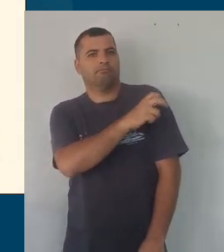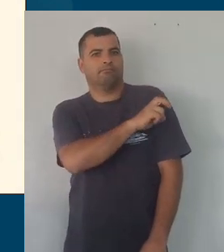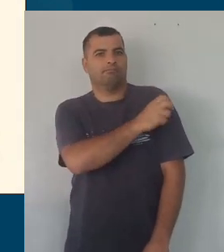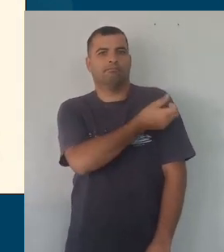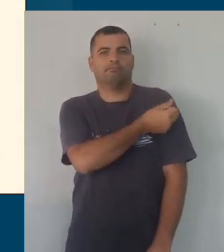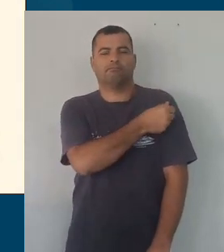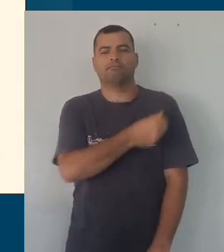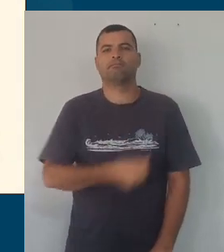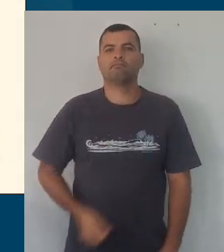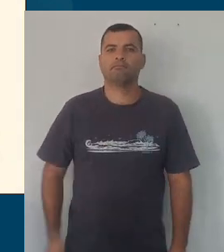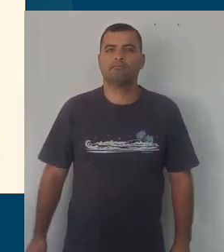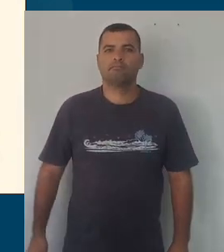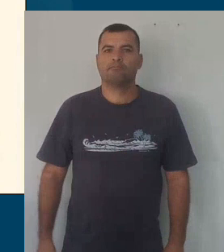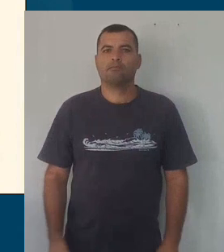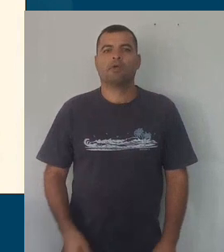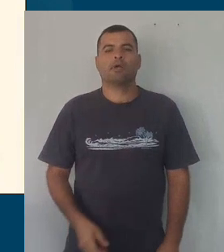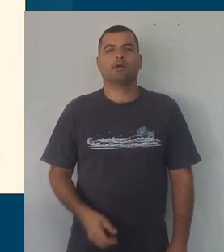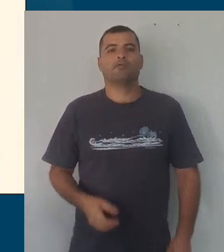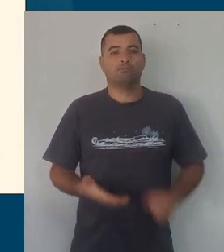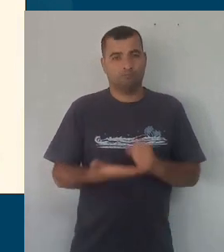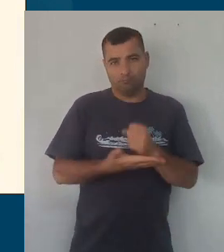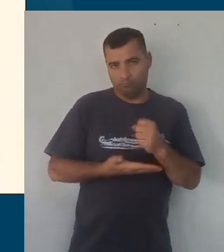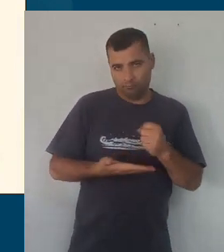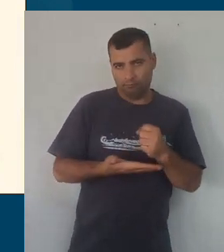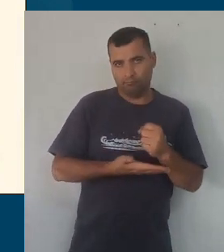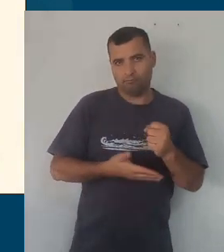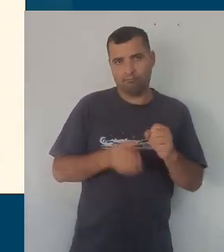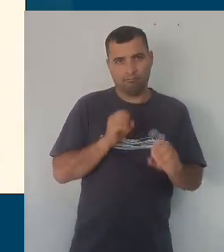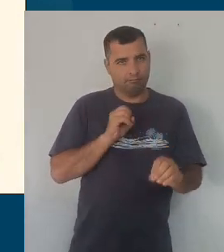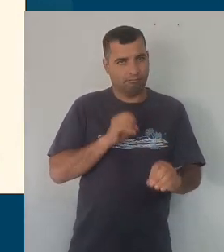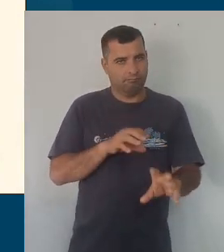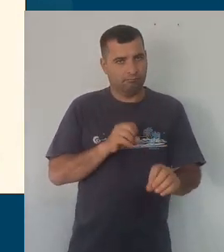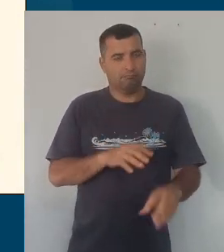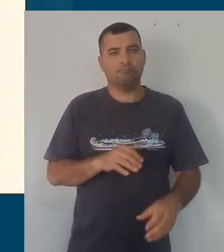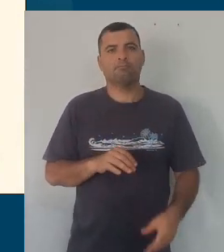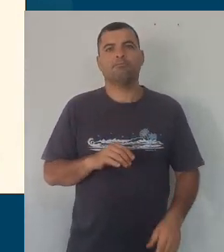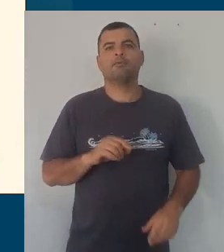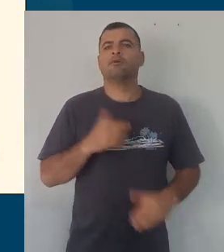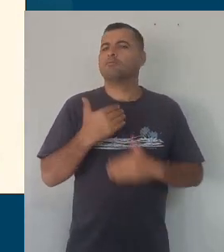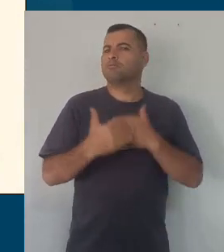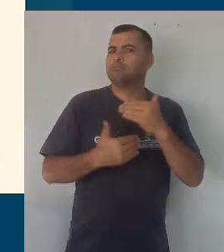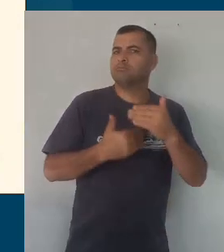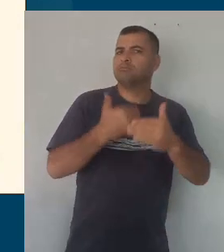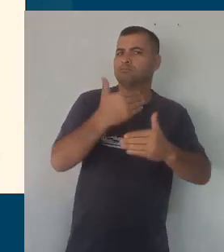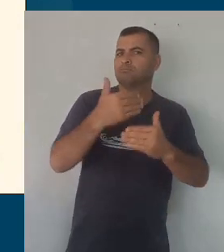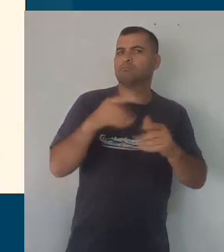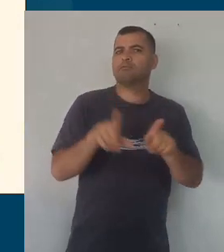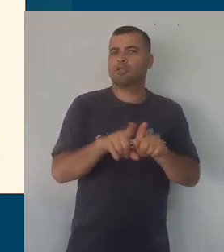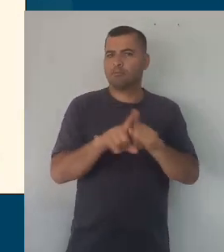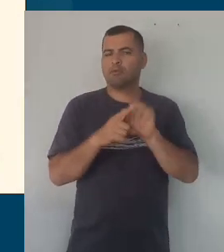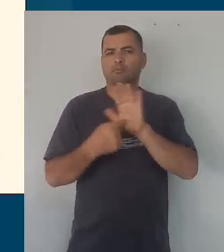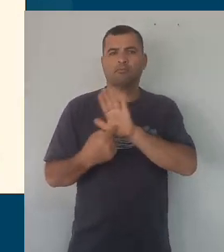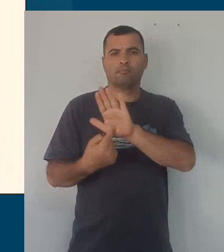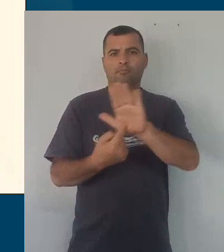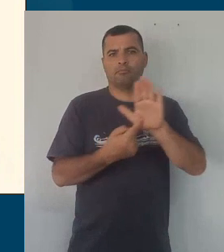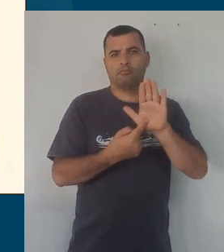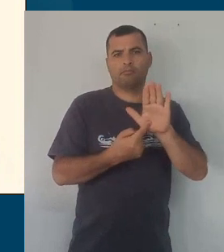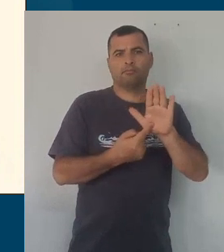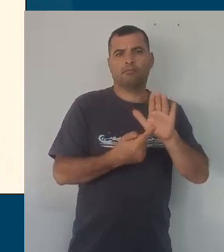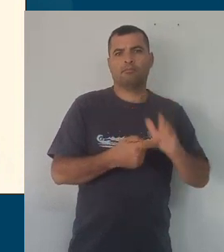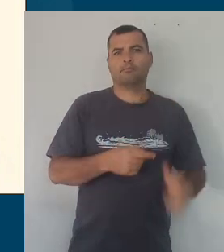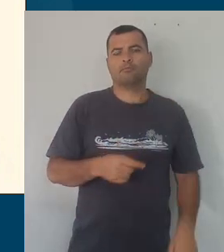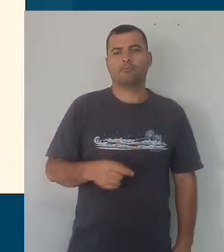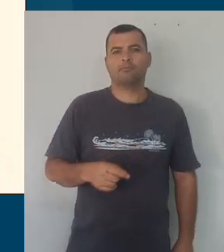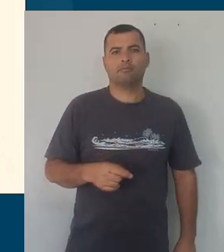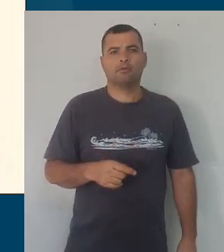Vamos lá? No caso do ensino fundamental, que será desenvolvido apresentado detalhadamente pela professora